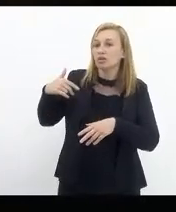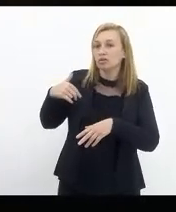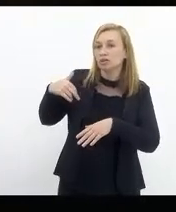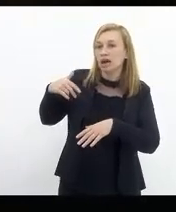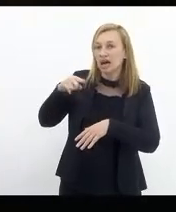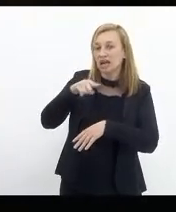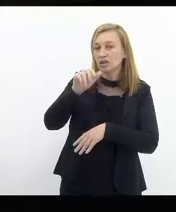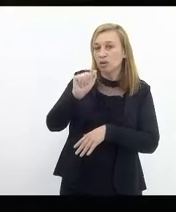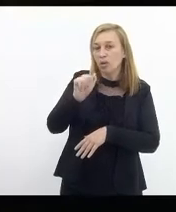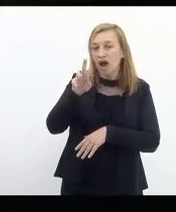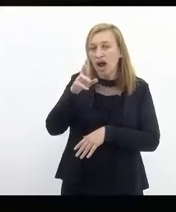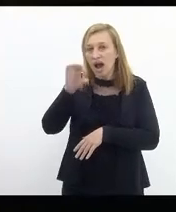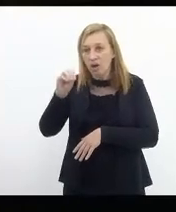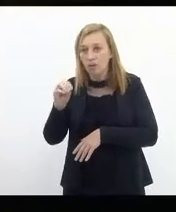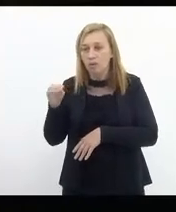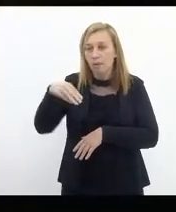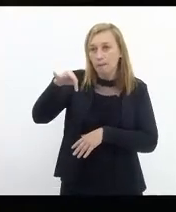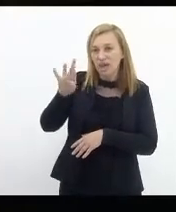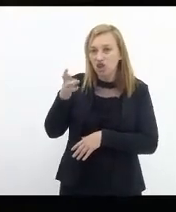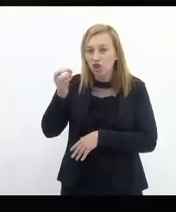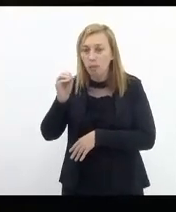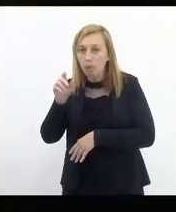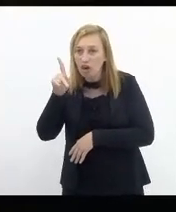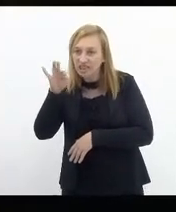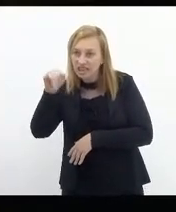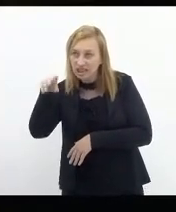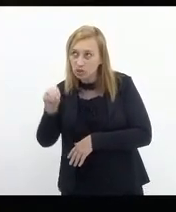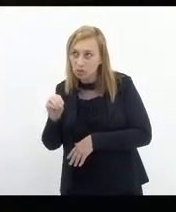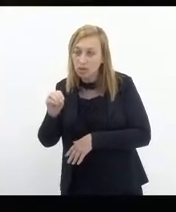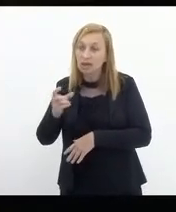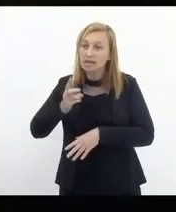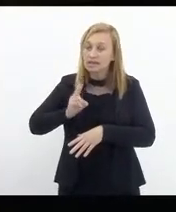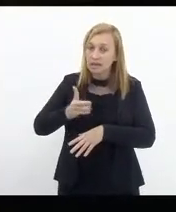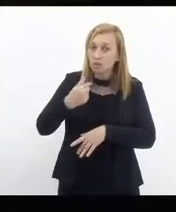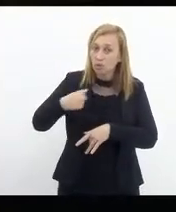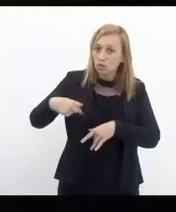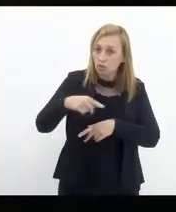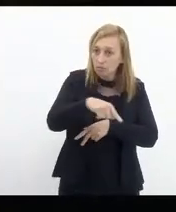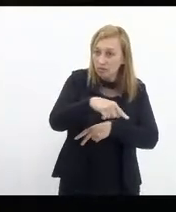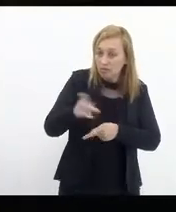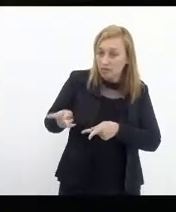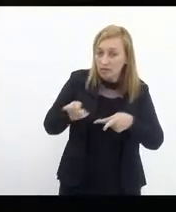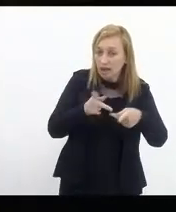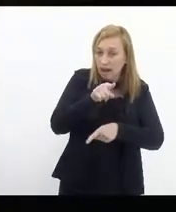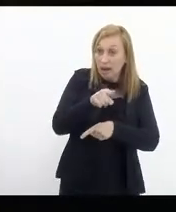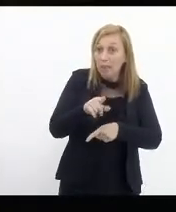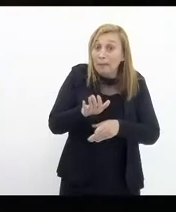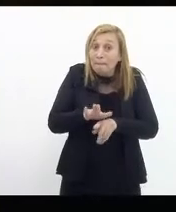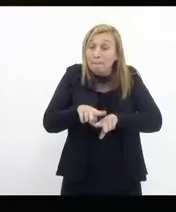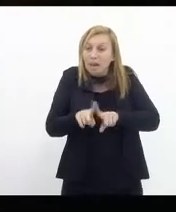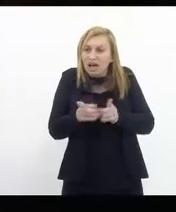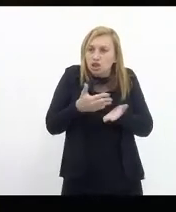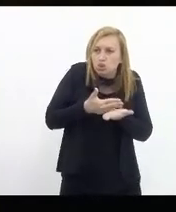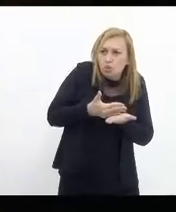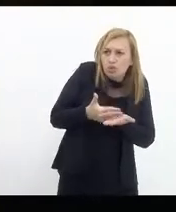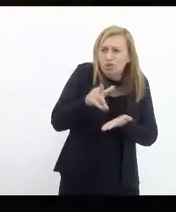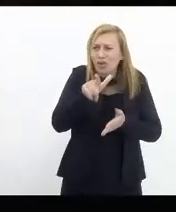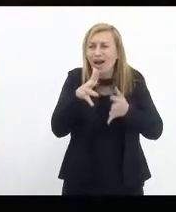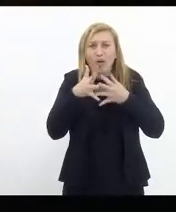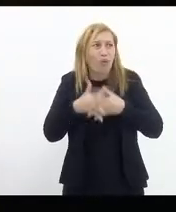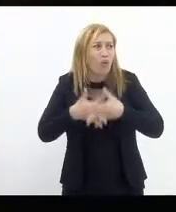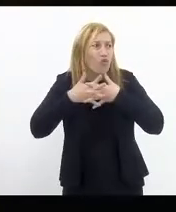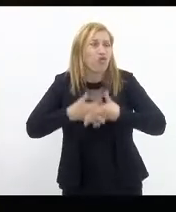Porque quando eu ia lá para Paraty, eu preferia ir pelo arco metropolitano, mas começou a ficar complicado